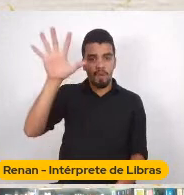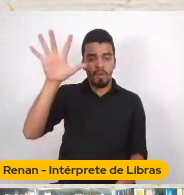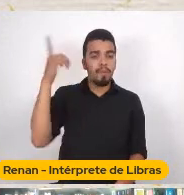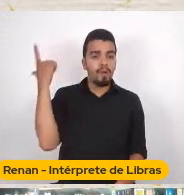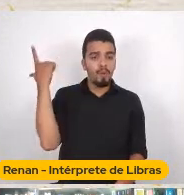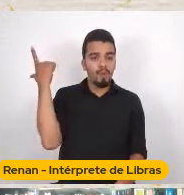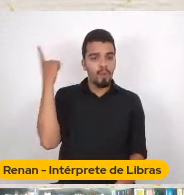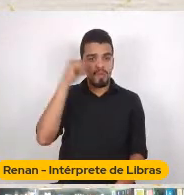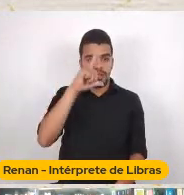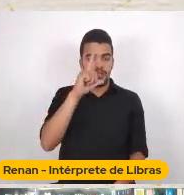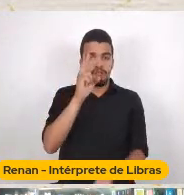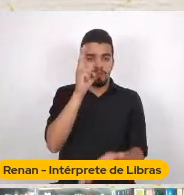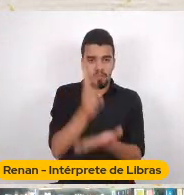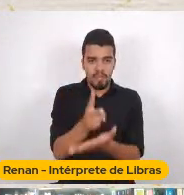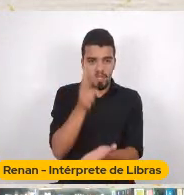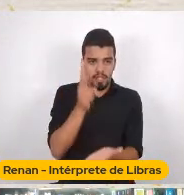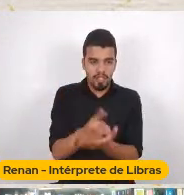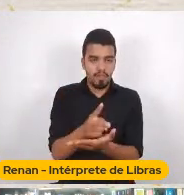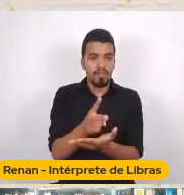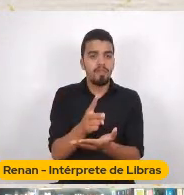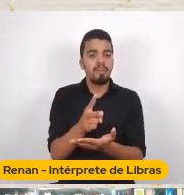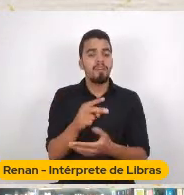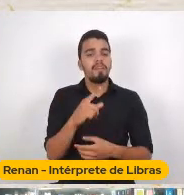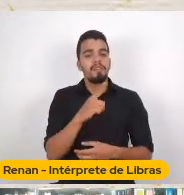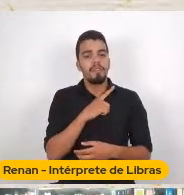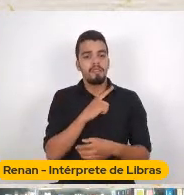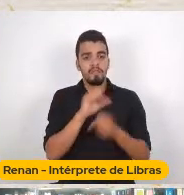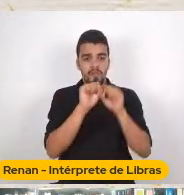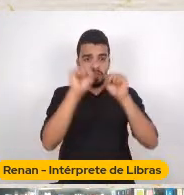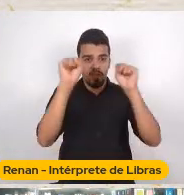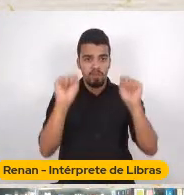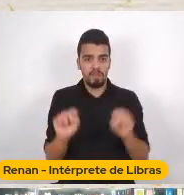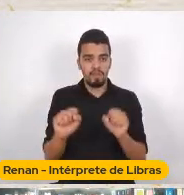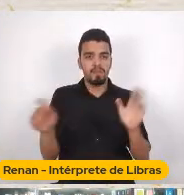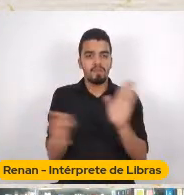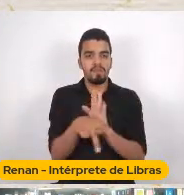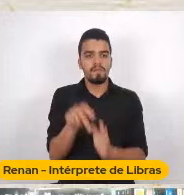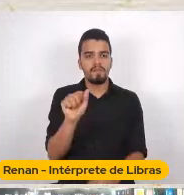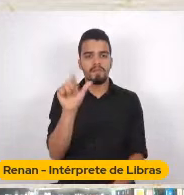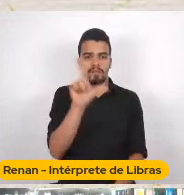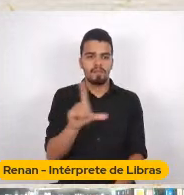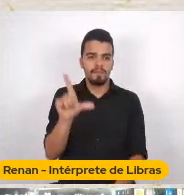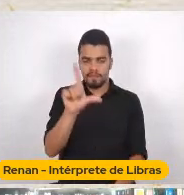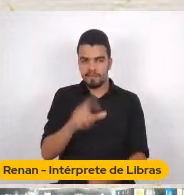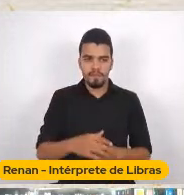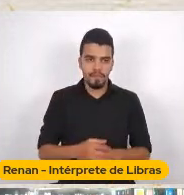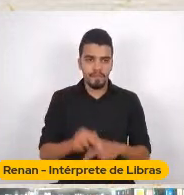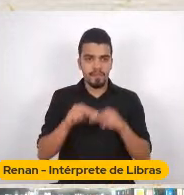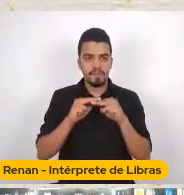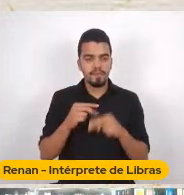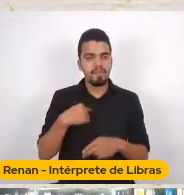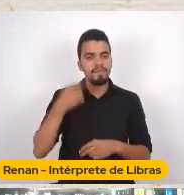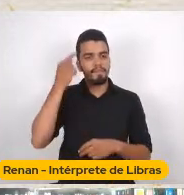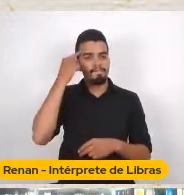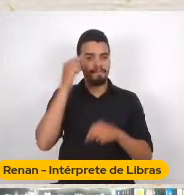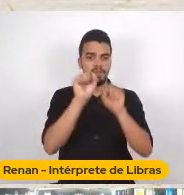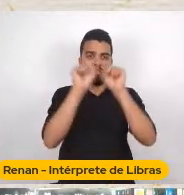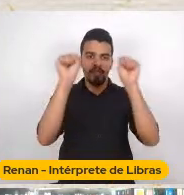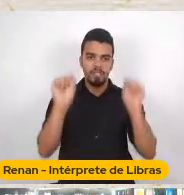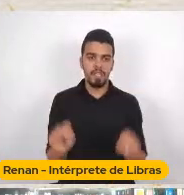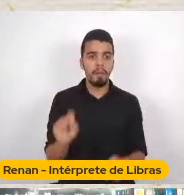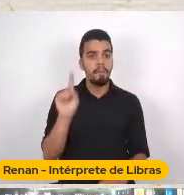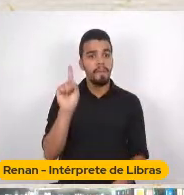operacionalizar A partir de um Sistema literário E quando eu falo Sistema É aquele sistema Composto